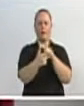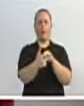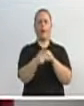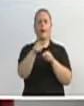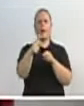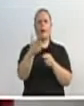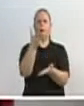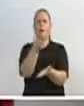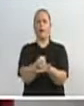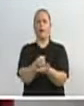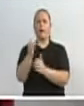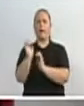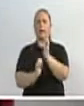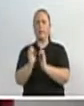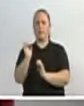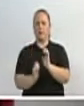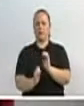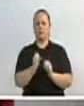solicitar para a empresa.